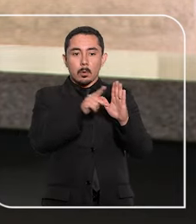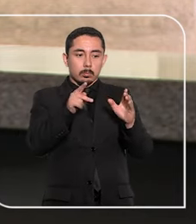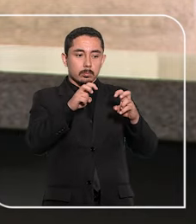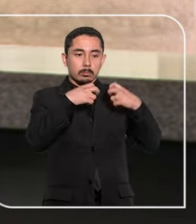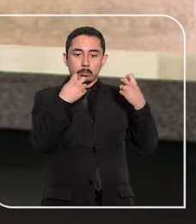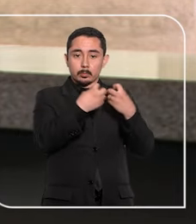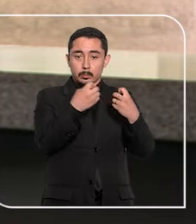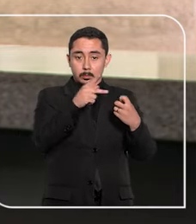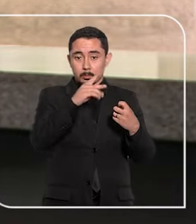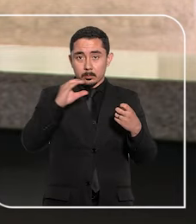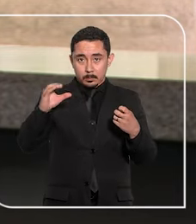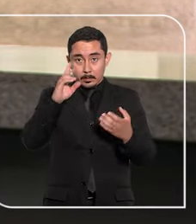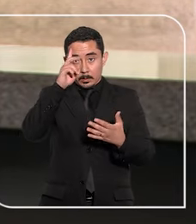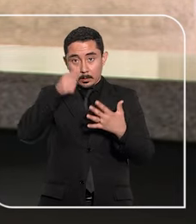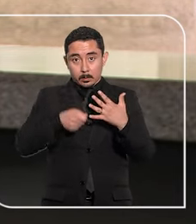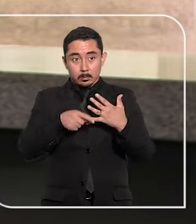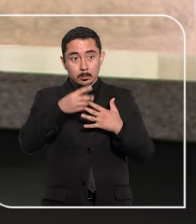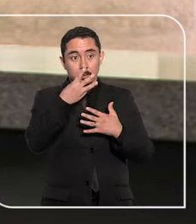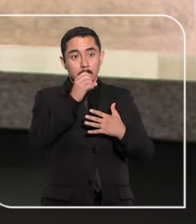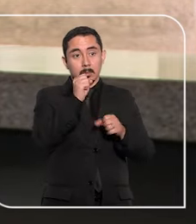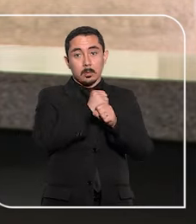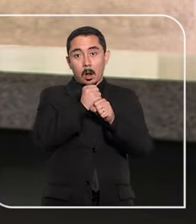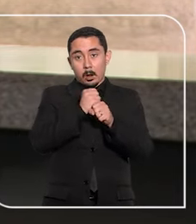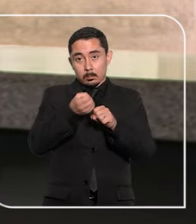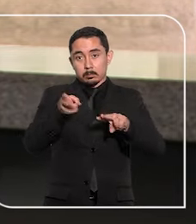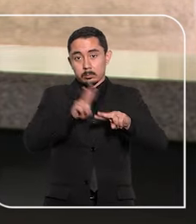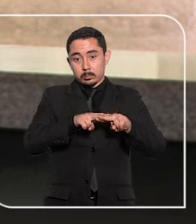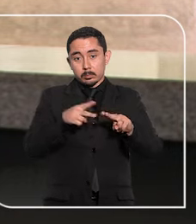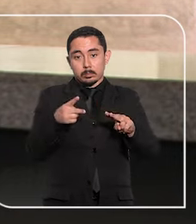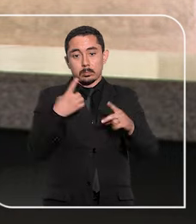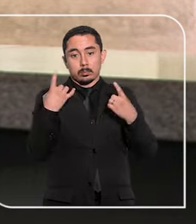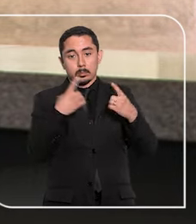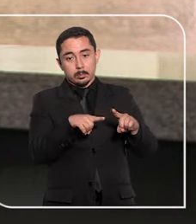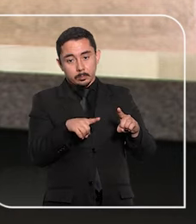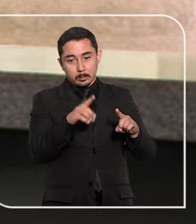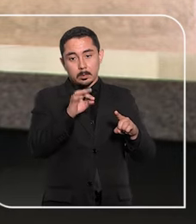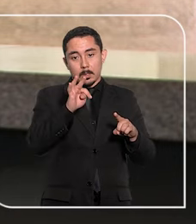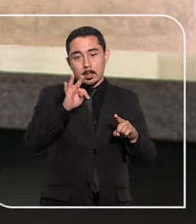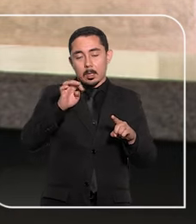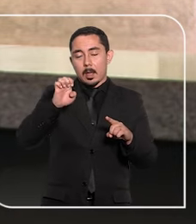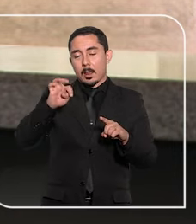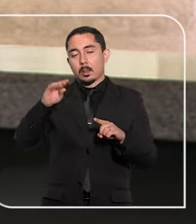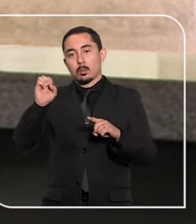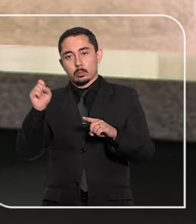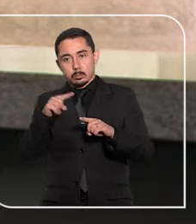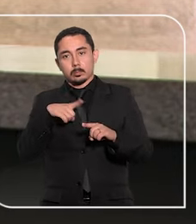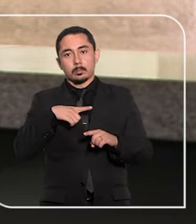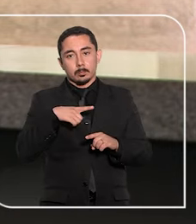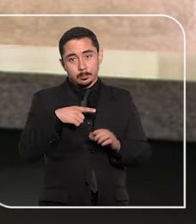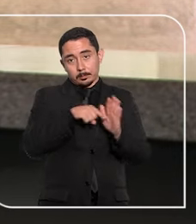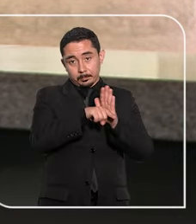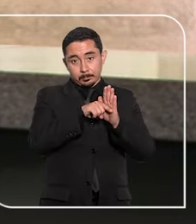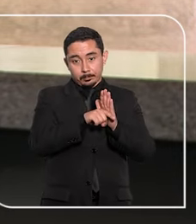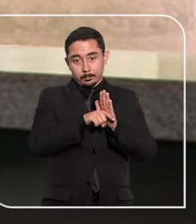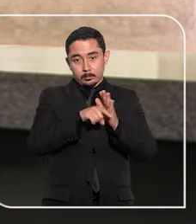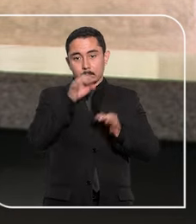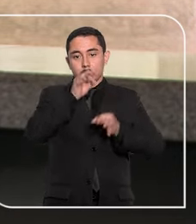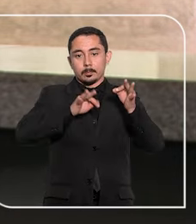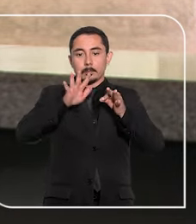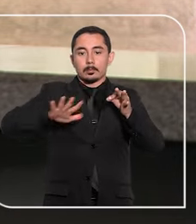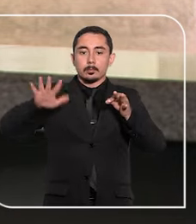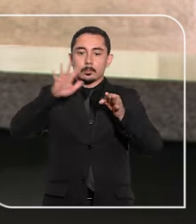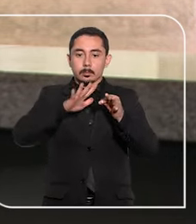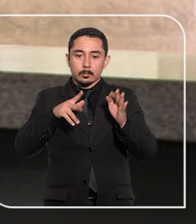PCC, foi condenado a 30 anos de prisão por acusações apuradas na Operação Etos. No curso da execução penal, o Juízo